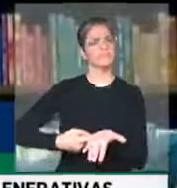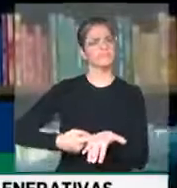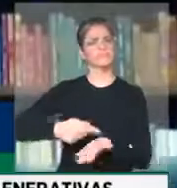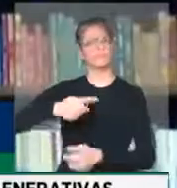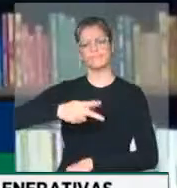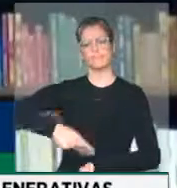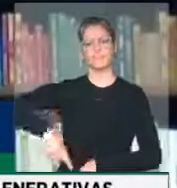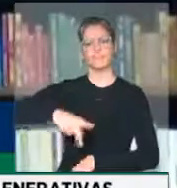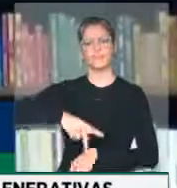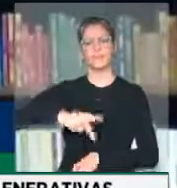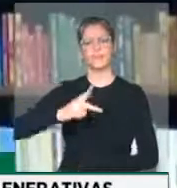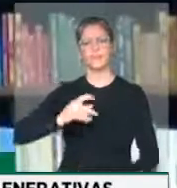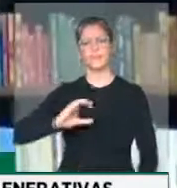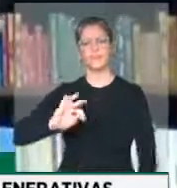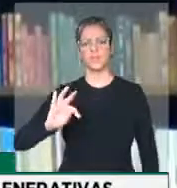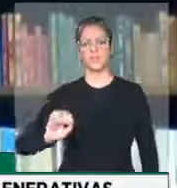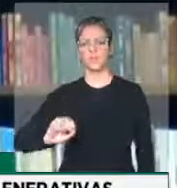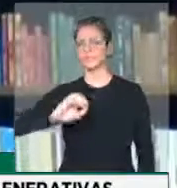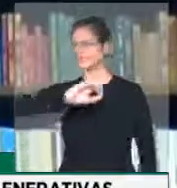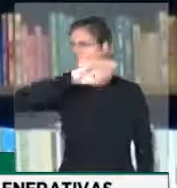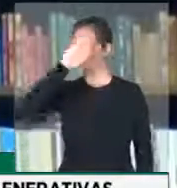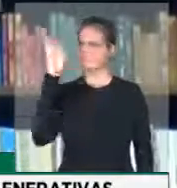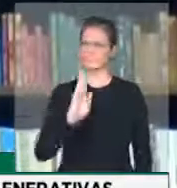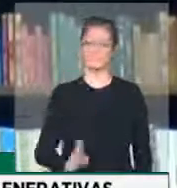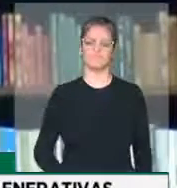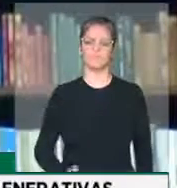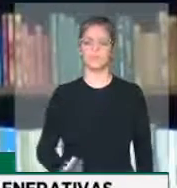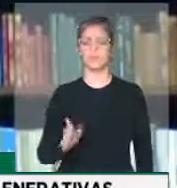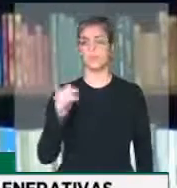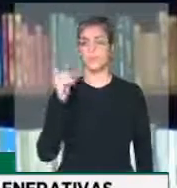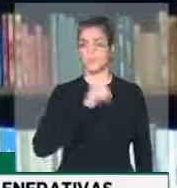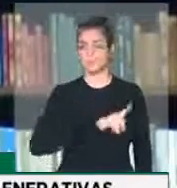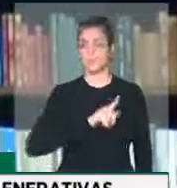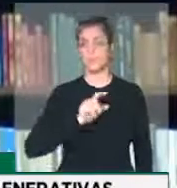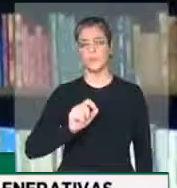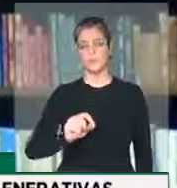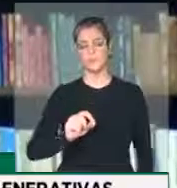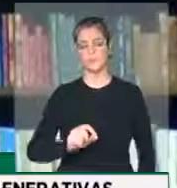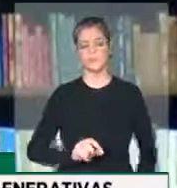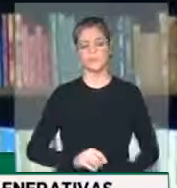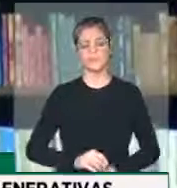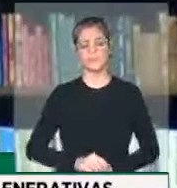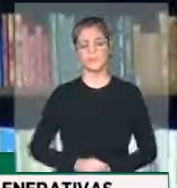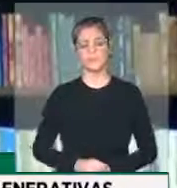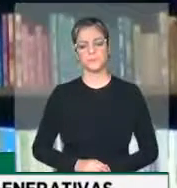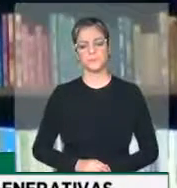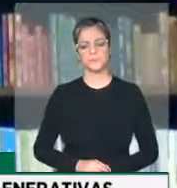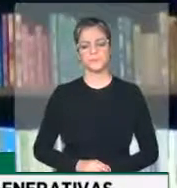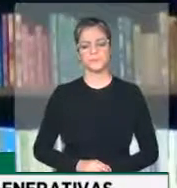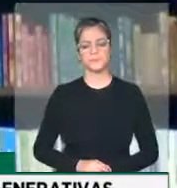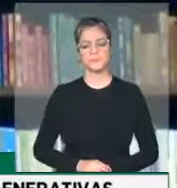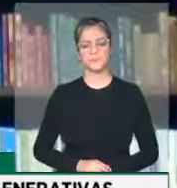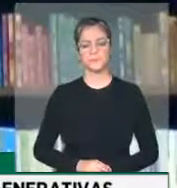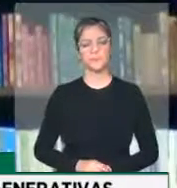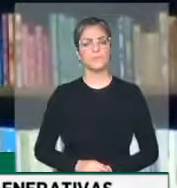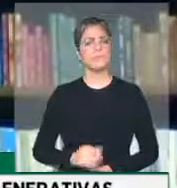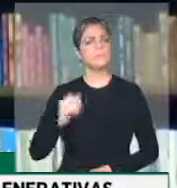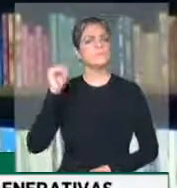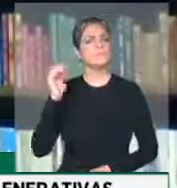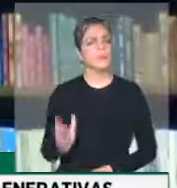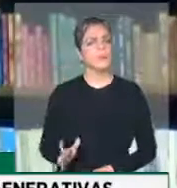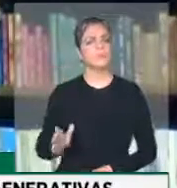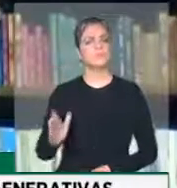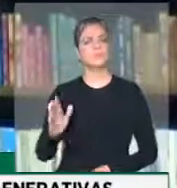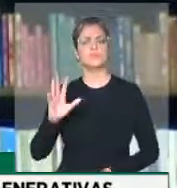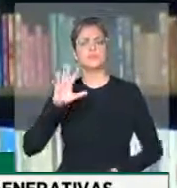para que o Brasil consiga convergir as suas ações no